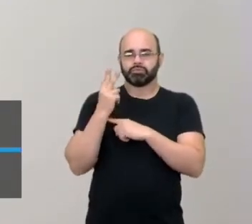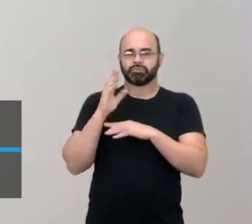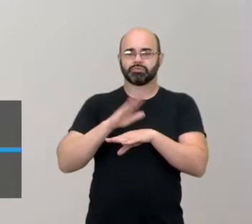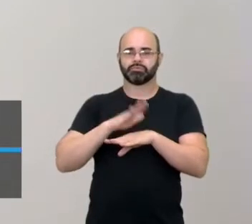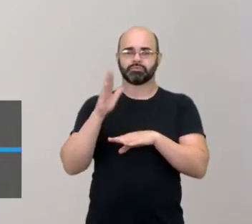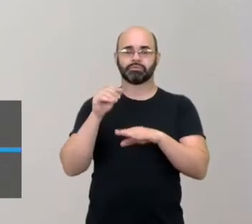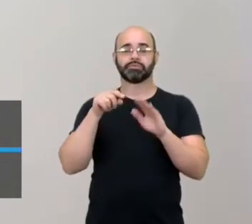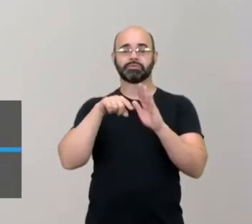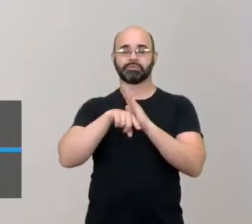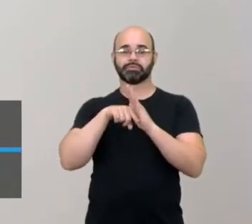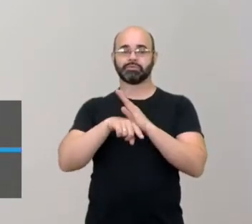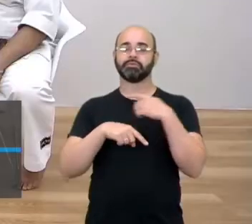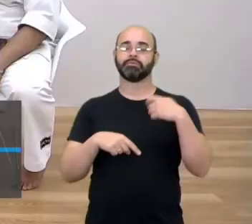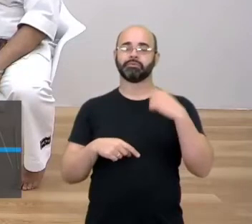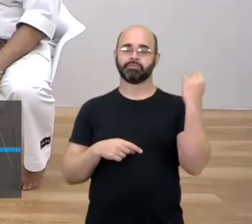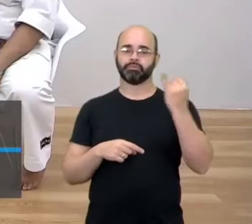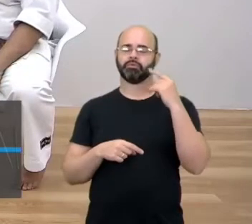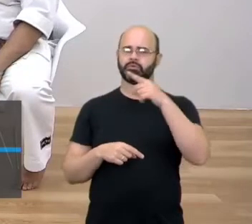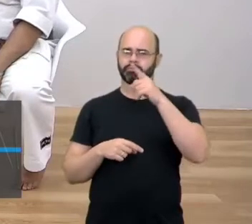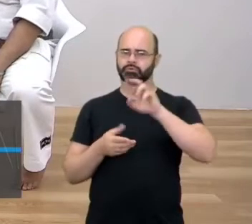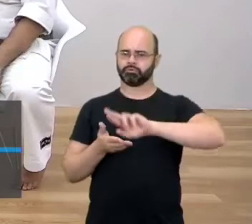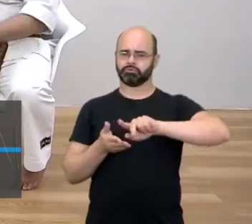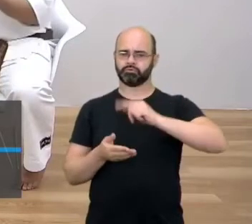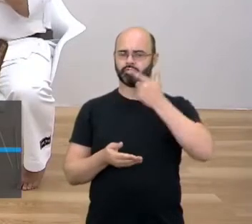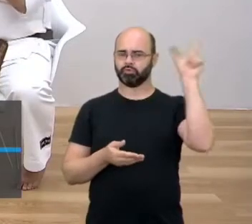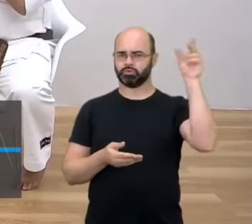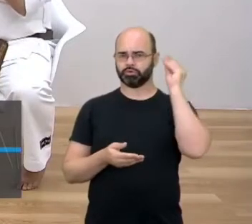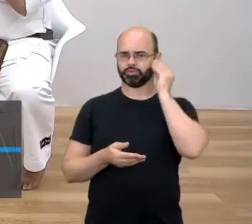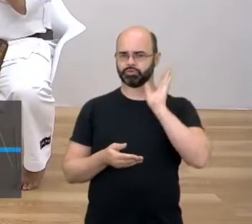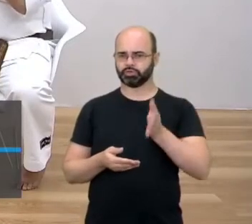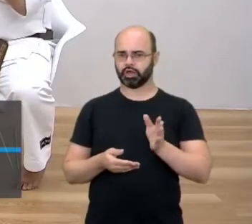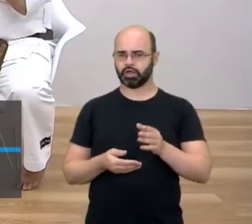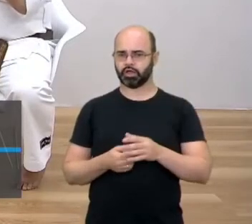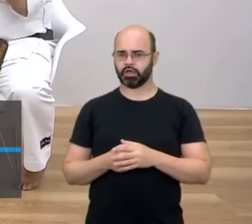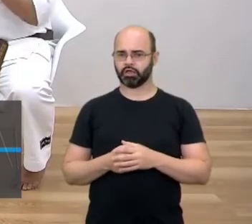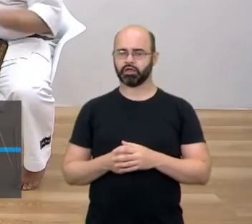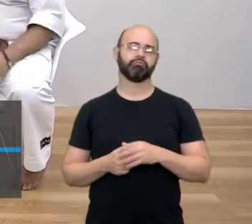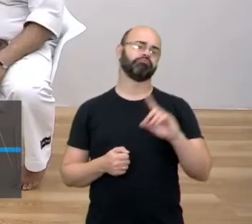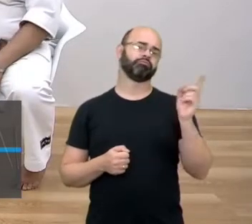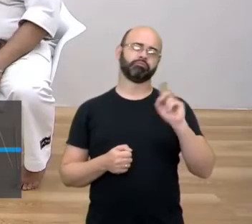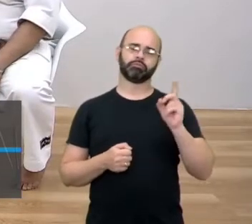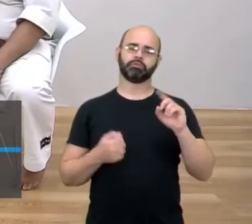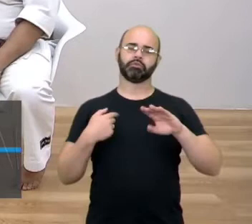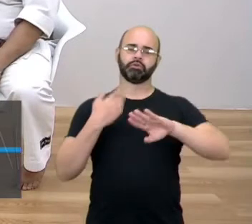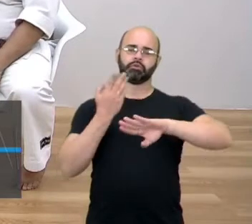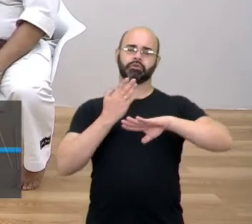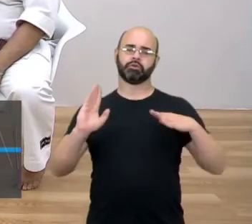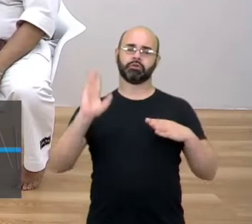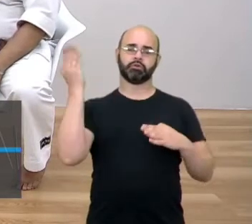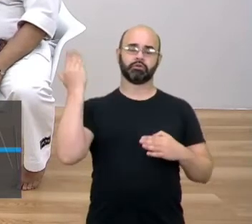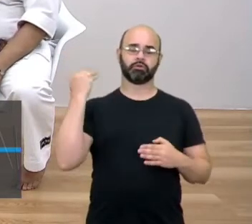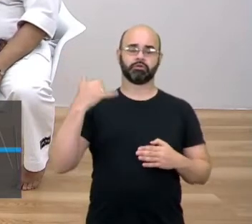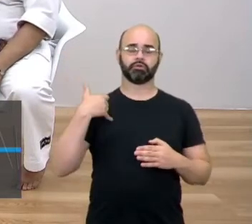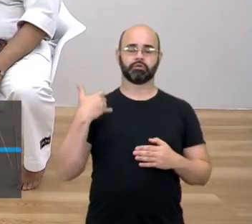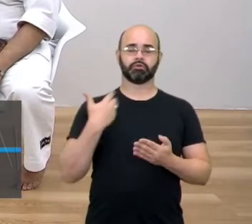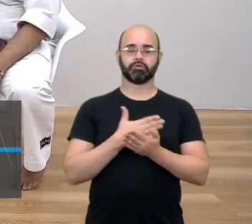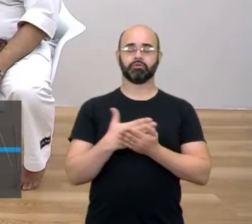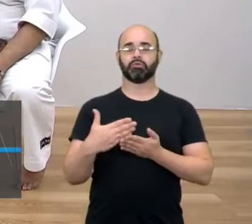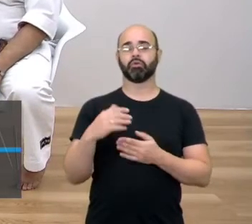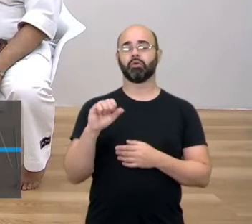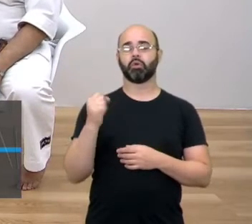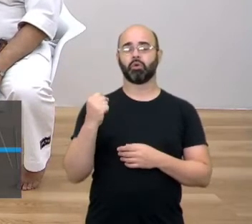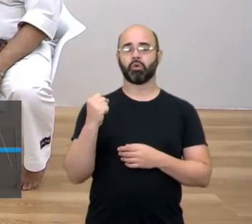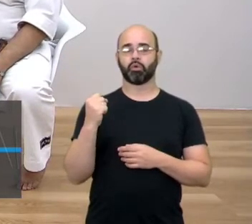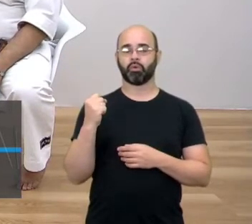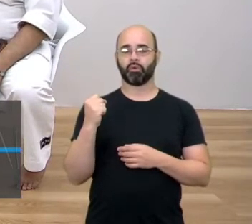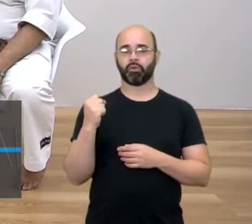pesquisar bastante antes. Você já praticou outra? Alguma outra? Não, eu faço Karatê desde 18 anos. Então, eu fiz